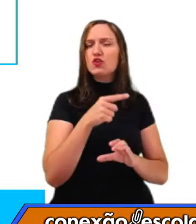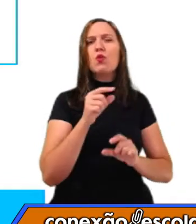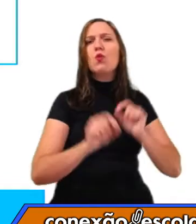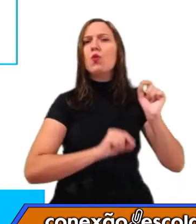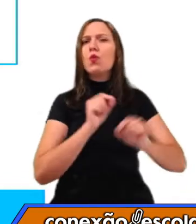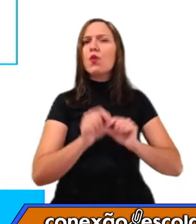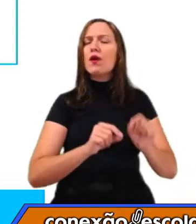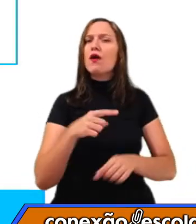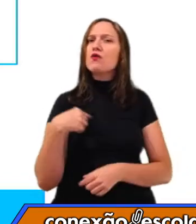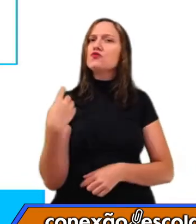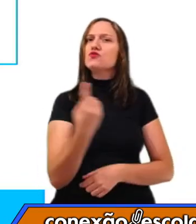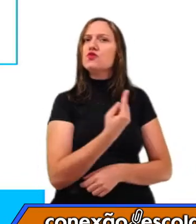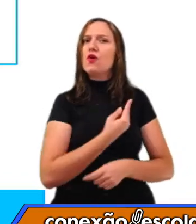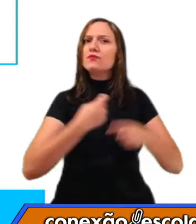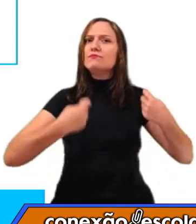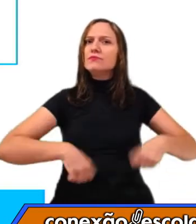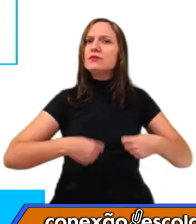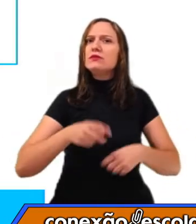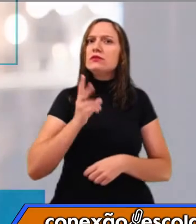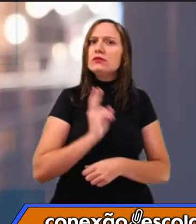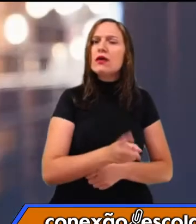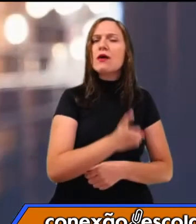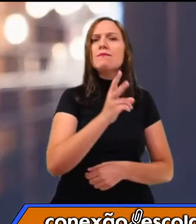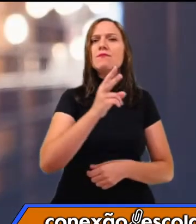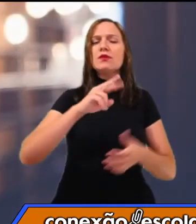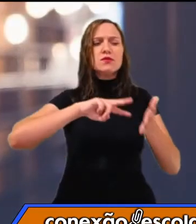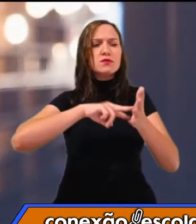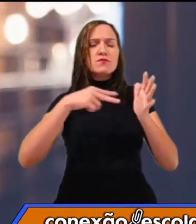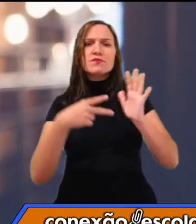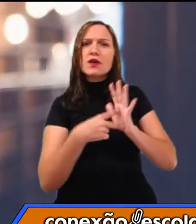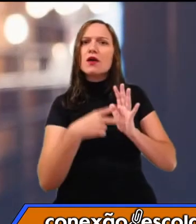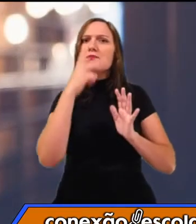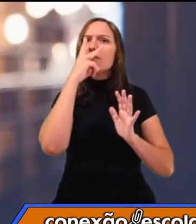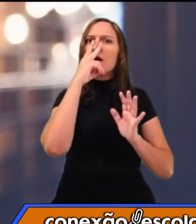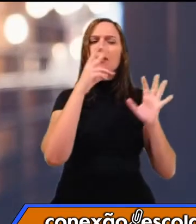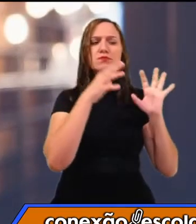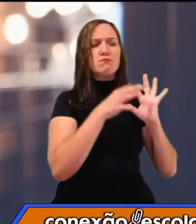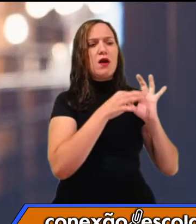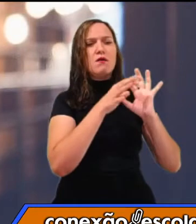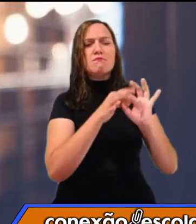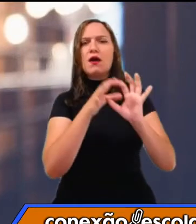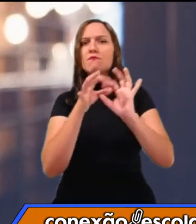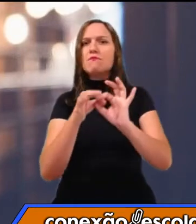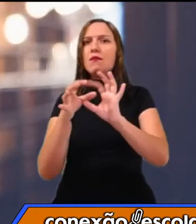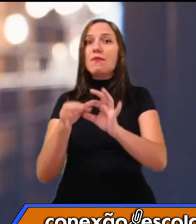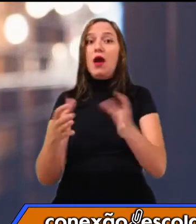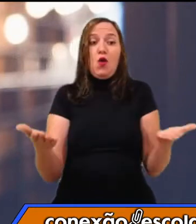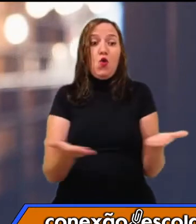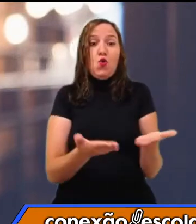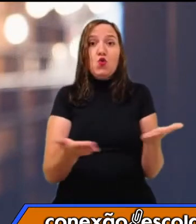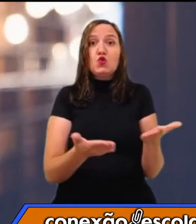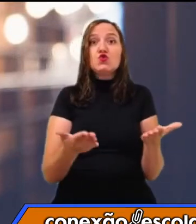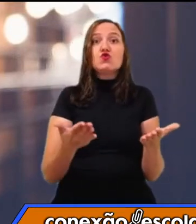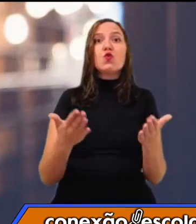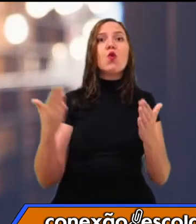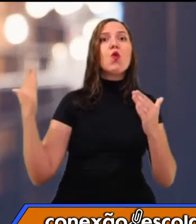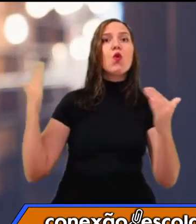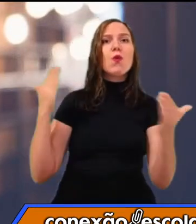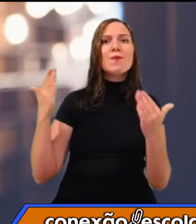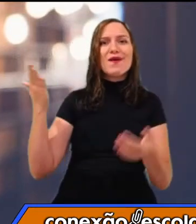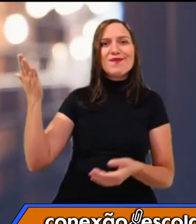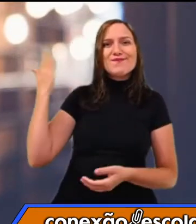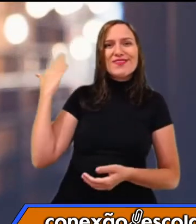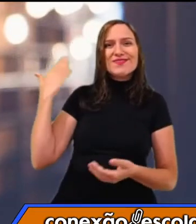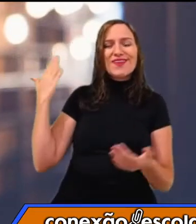né? De que a gente está sempre reelaborando o significado dos acontecimentos a partir do presente, né? Isso